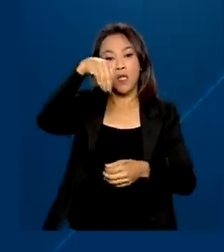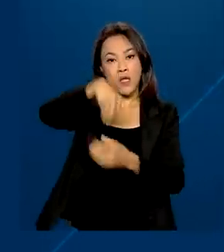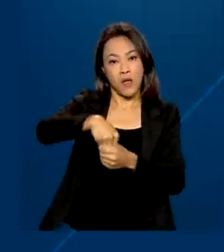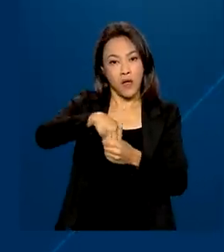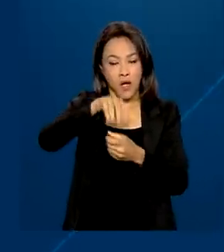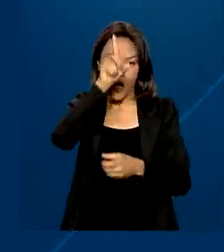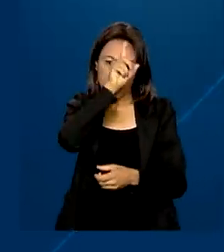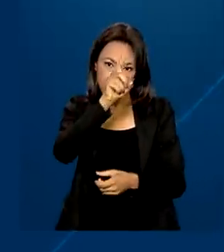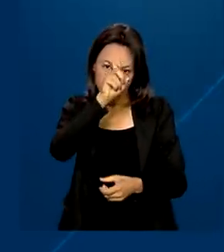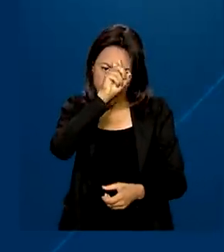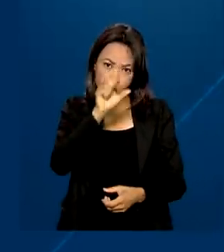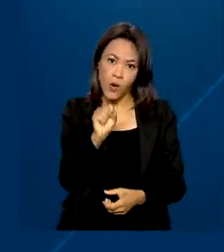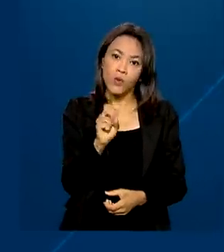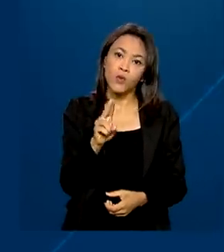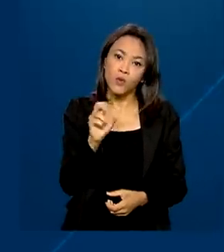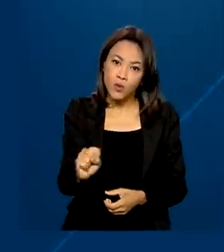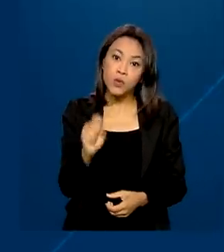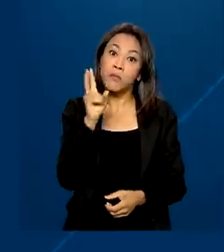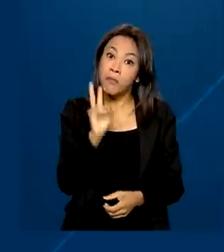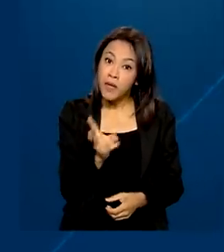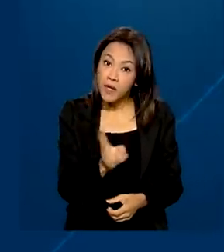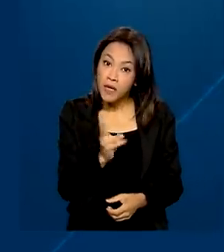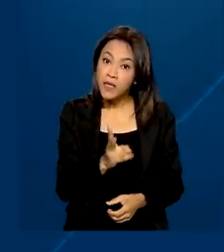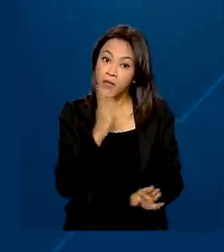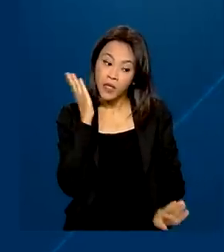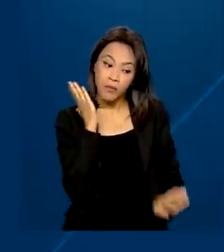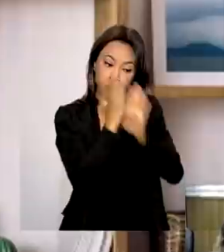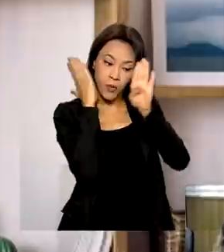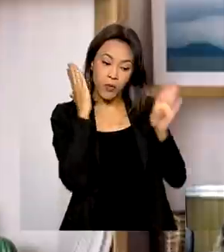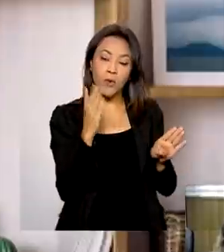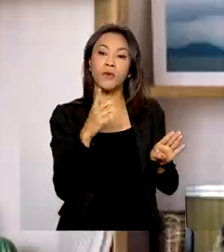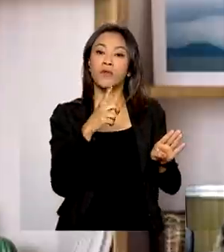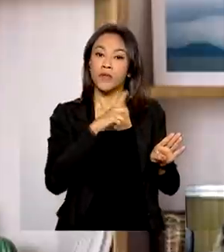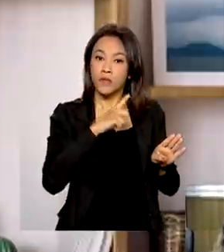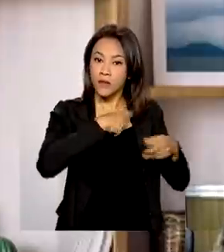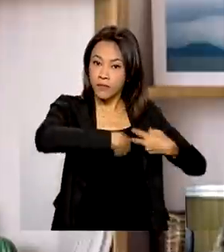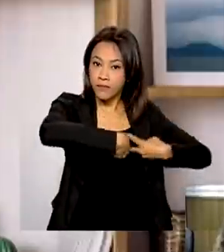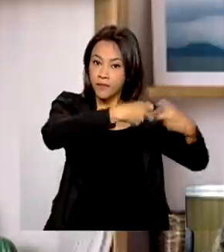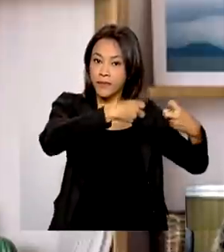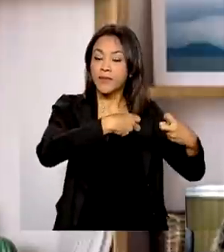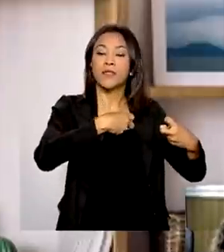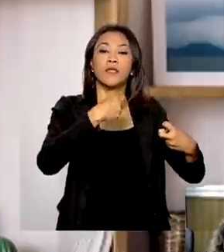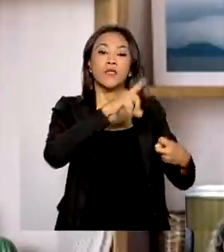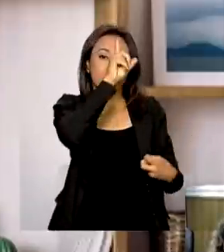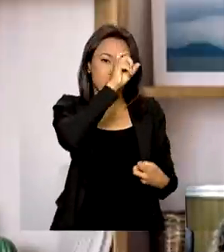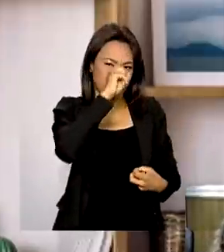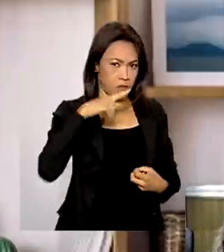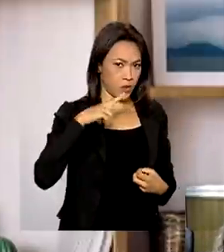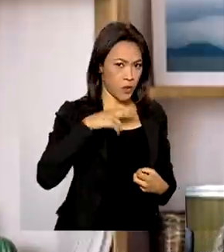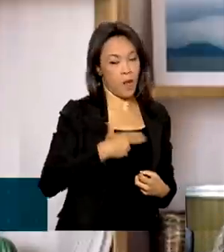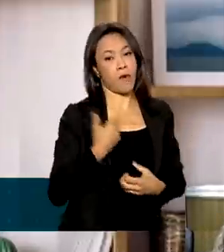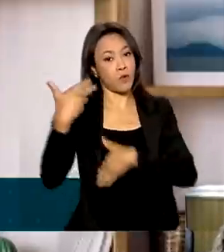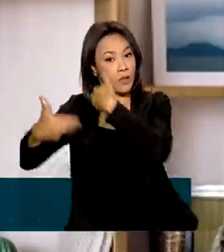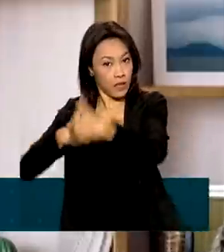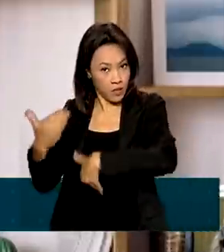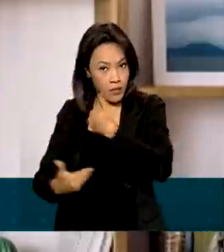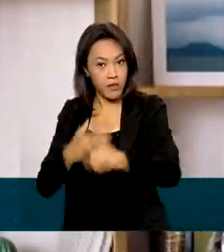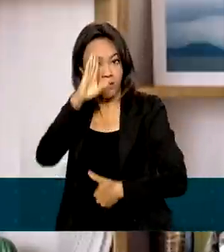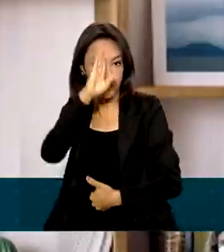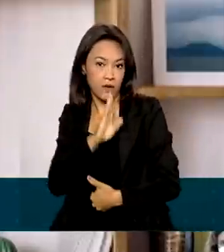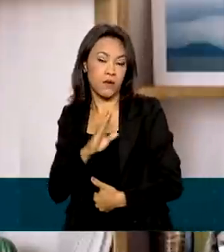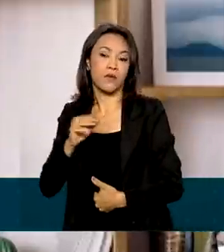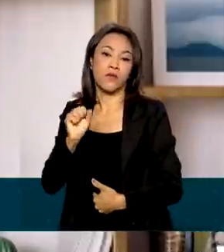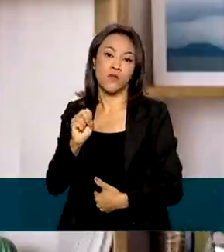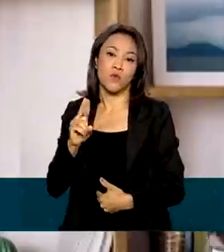que o paciente tenha o diagnóstico na rede particular. Para esta médica pneumologista, é fundamental que